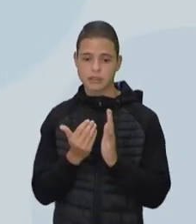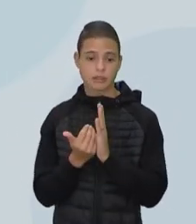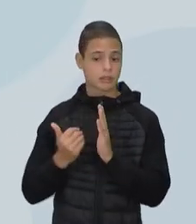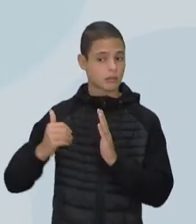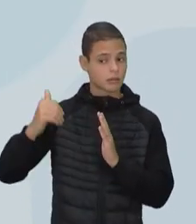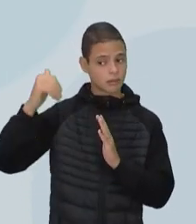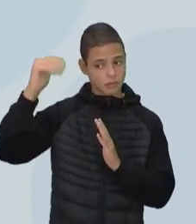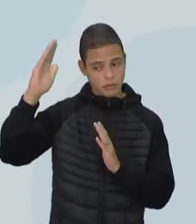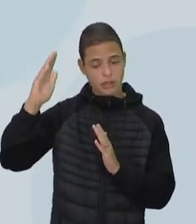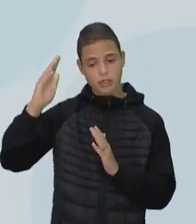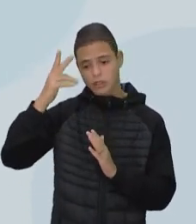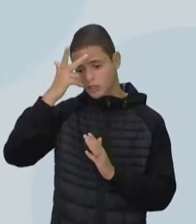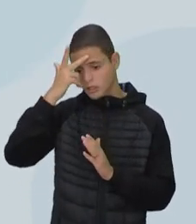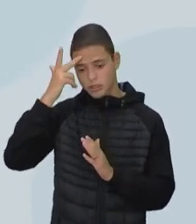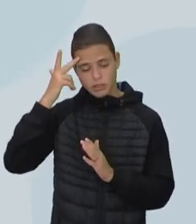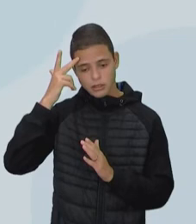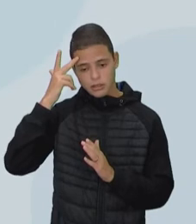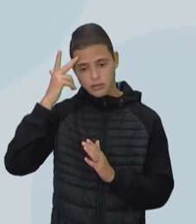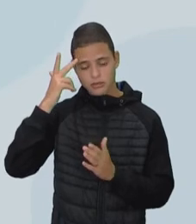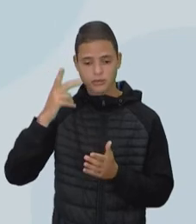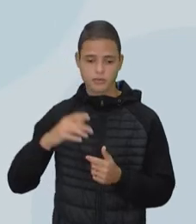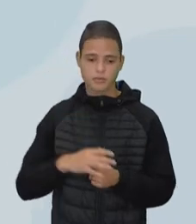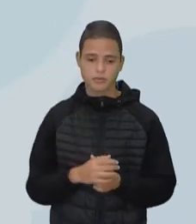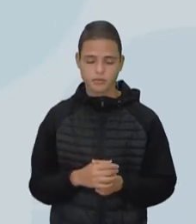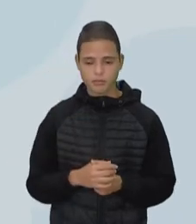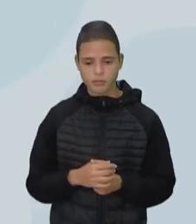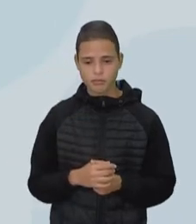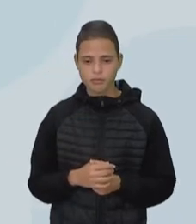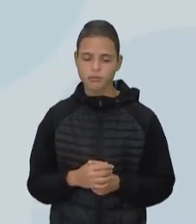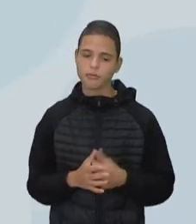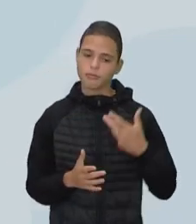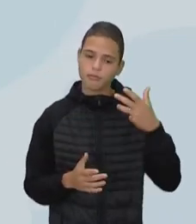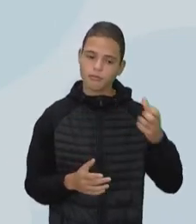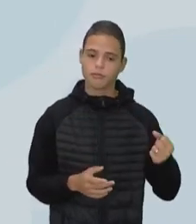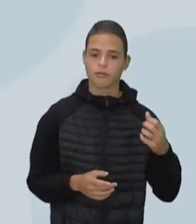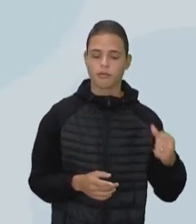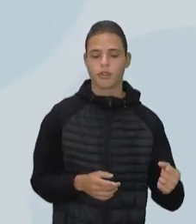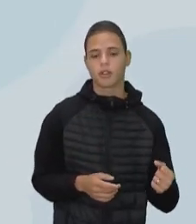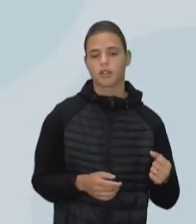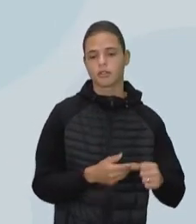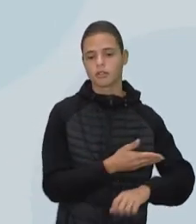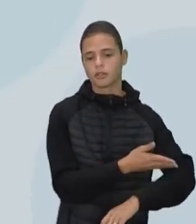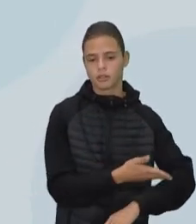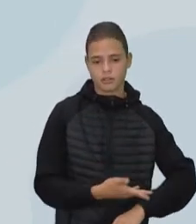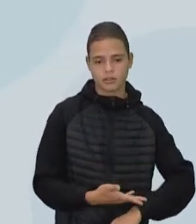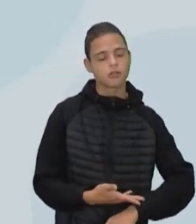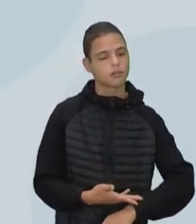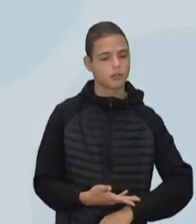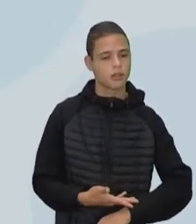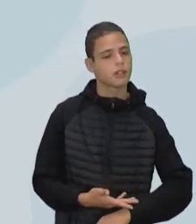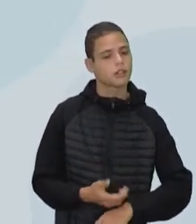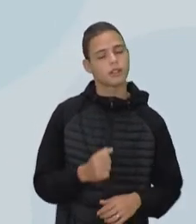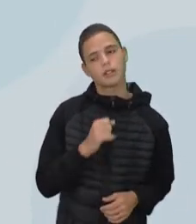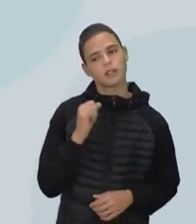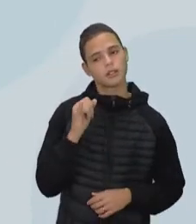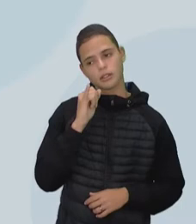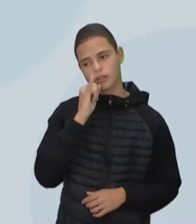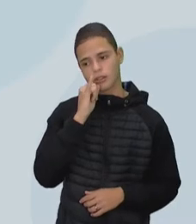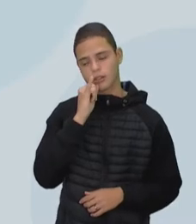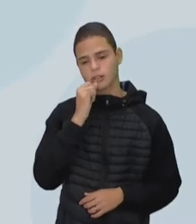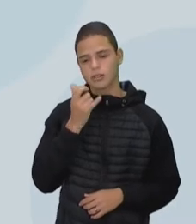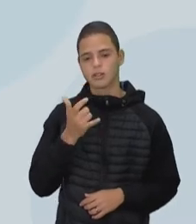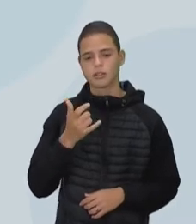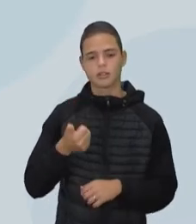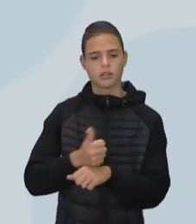as pessoas que têm cor de pele branca, né? Isso daí, se por um lado os